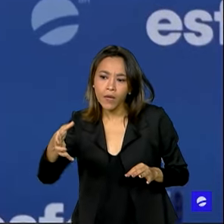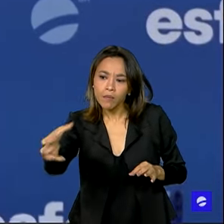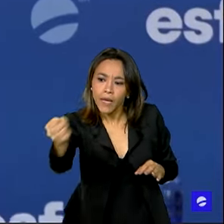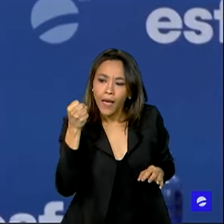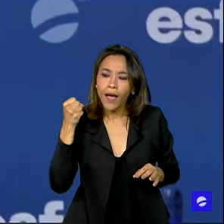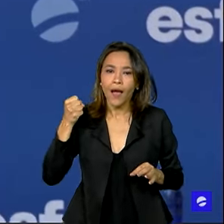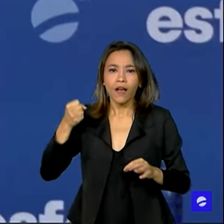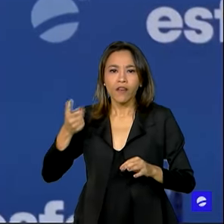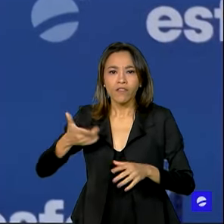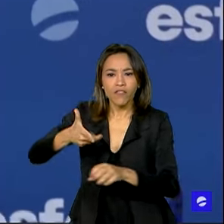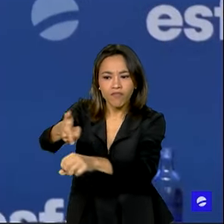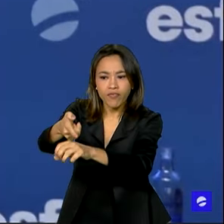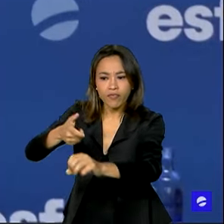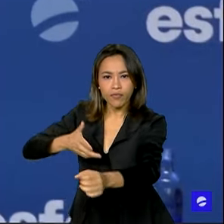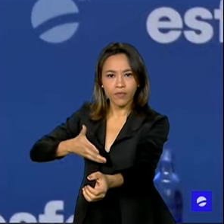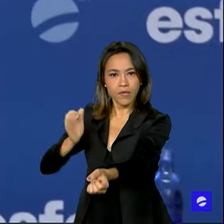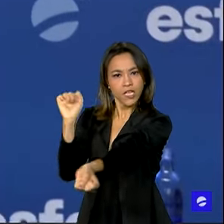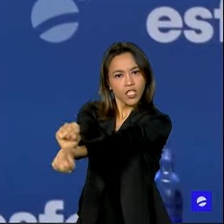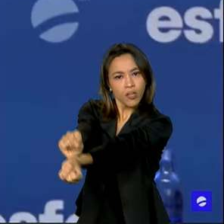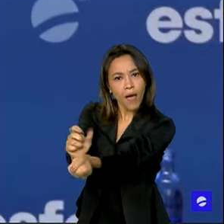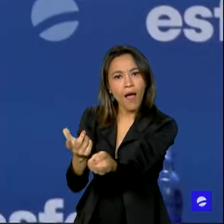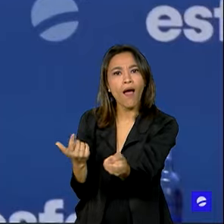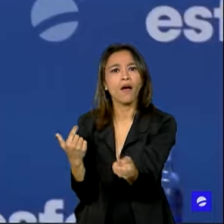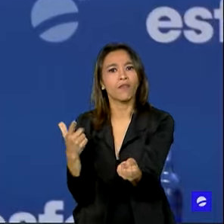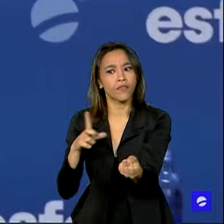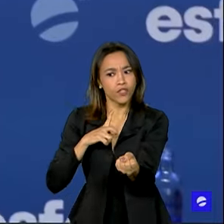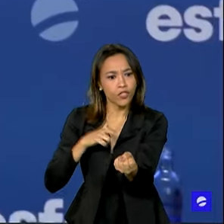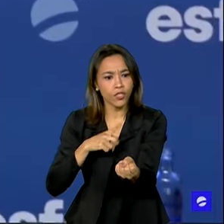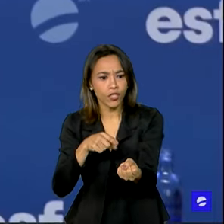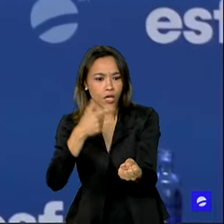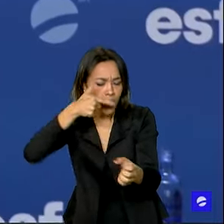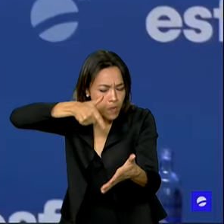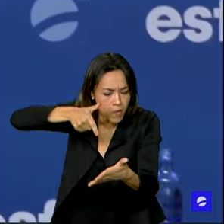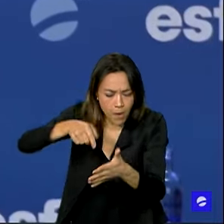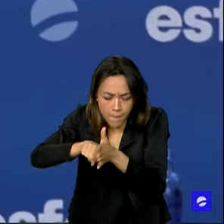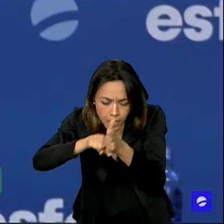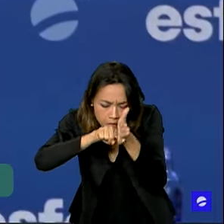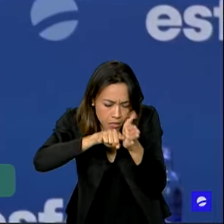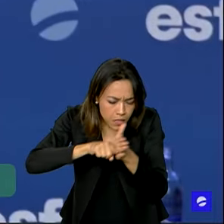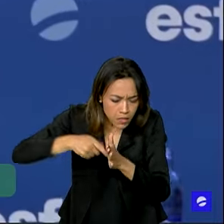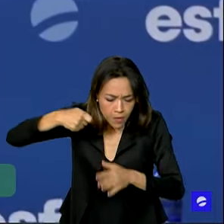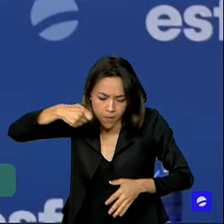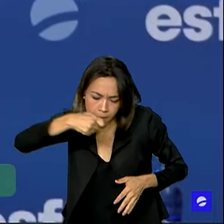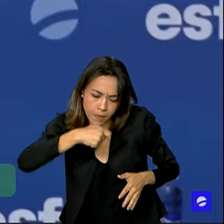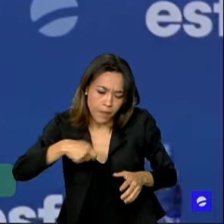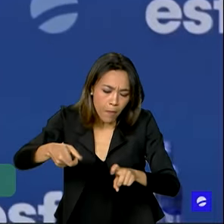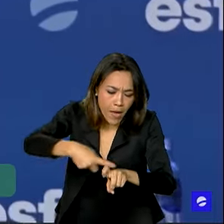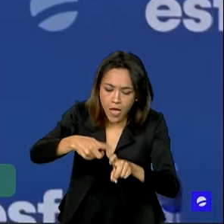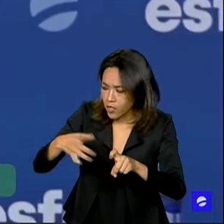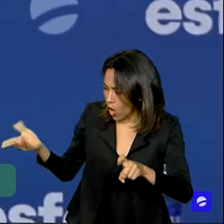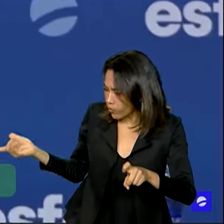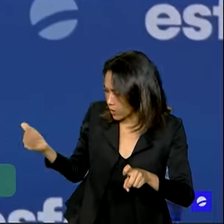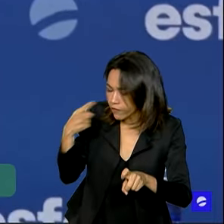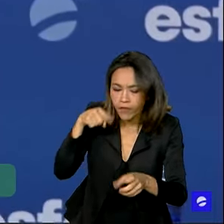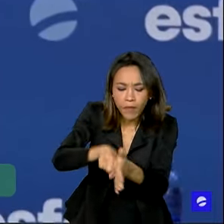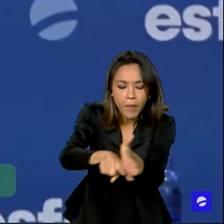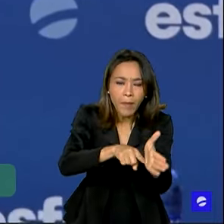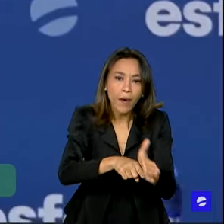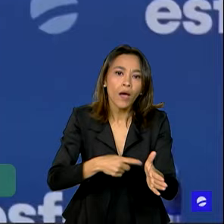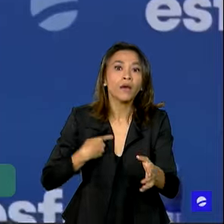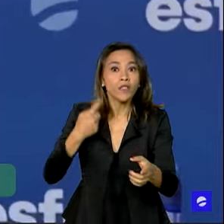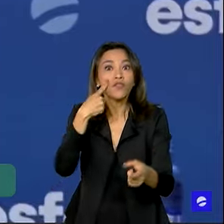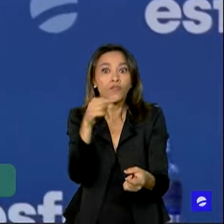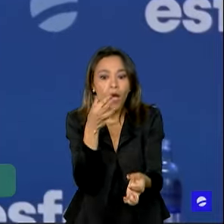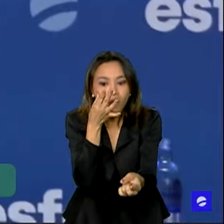sangue, se algemava pessoas, havia laudos necroscópicos, laudos de lesões corporais. Enfim,